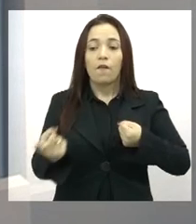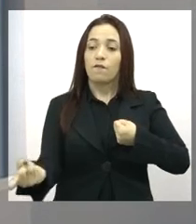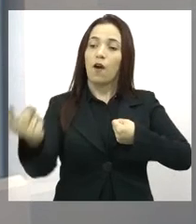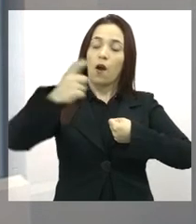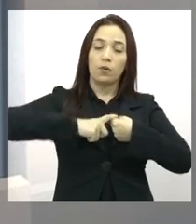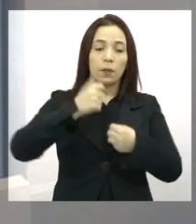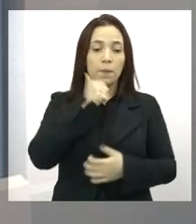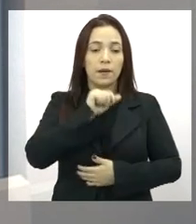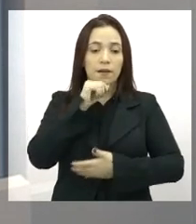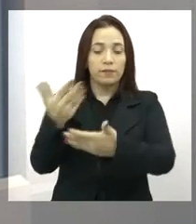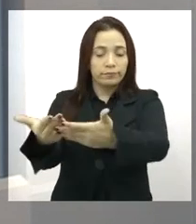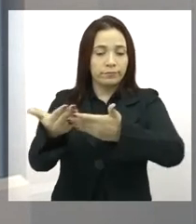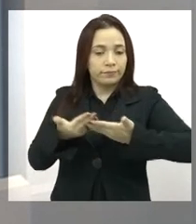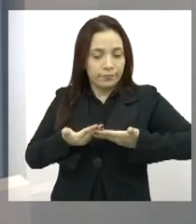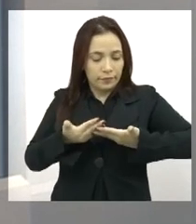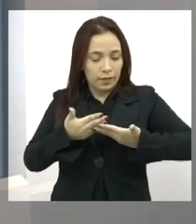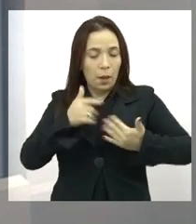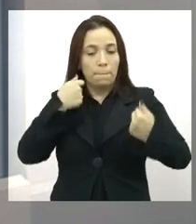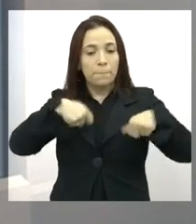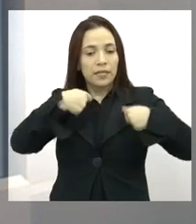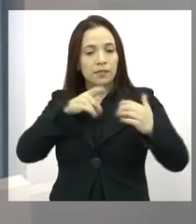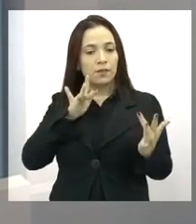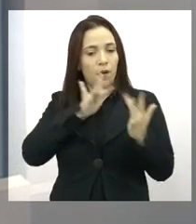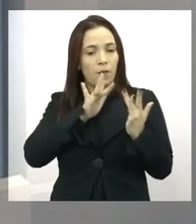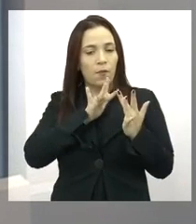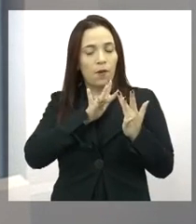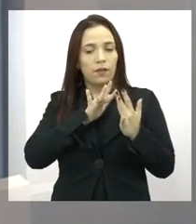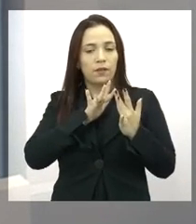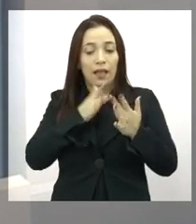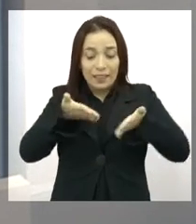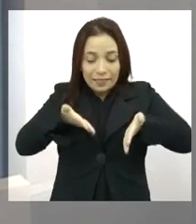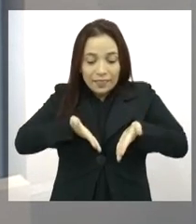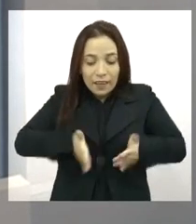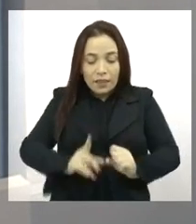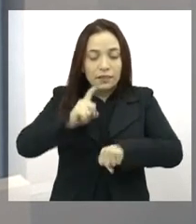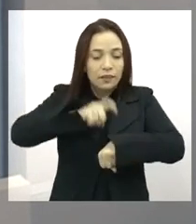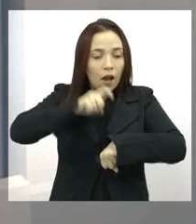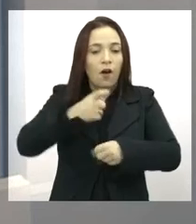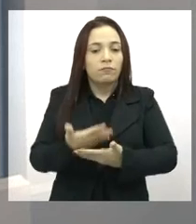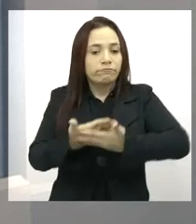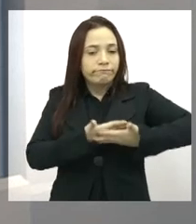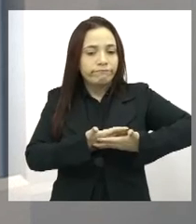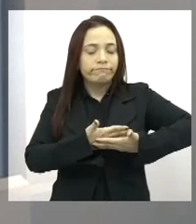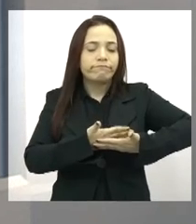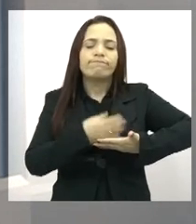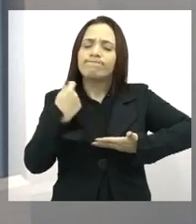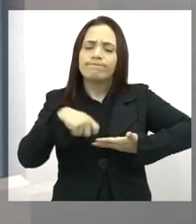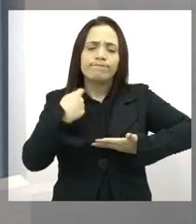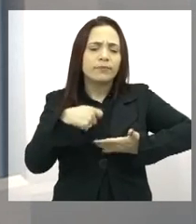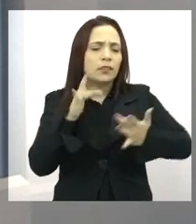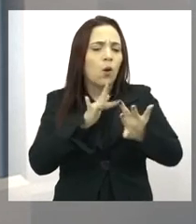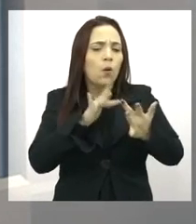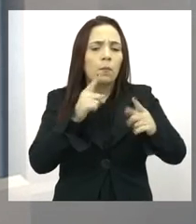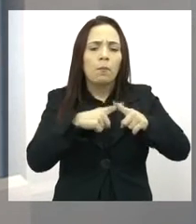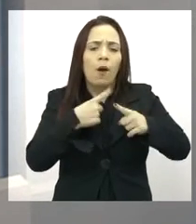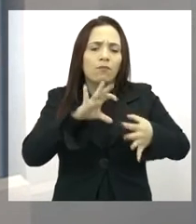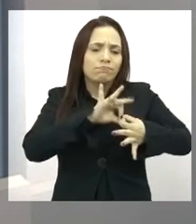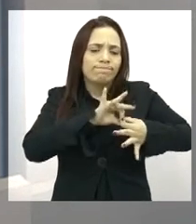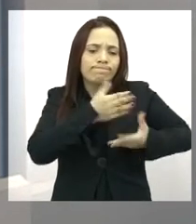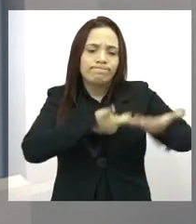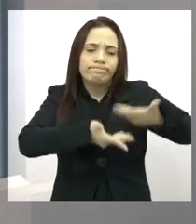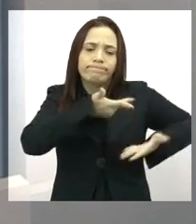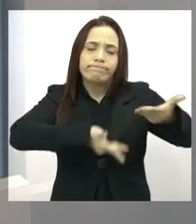da mãe, porque o contato pele a pele, né, nas primeiras horas do nascimento é muito importante para fortalecer os vínculos